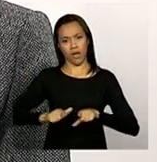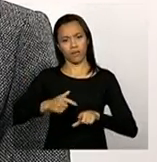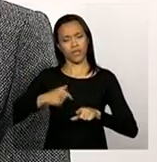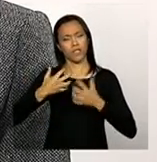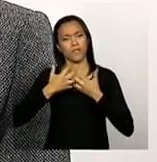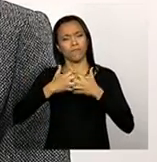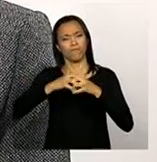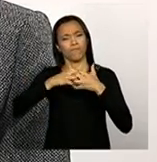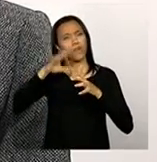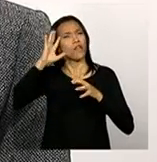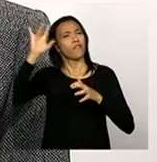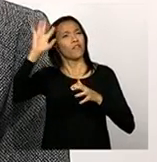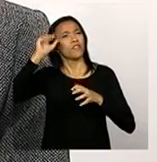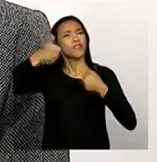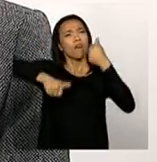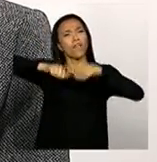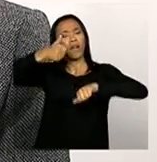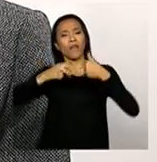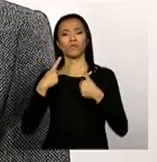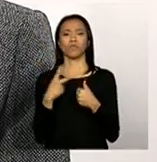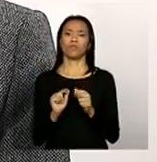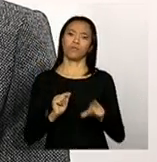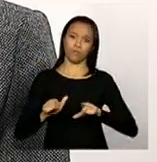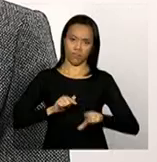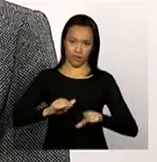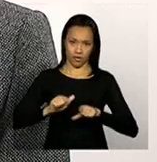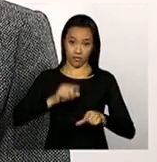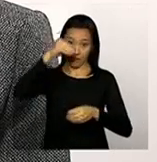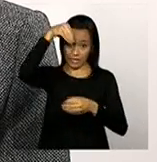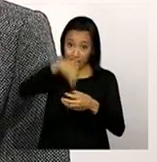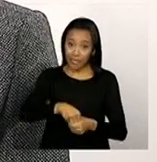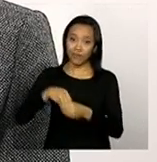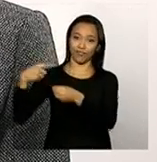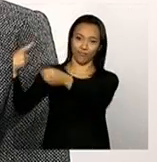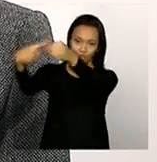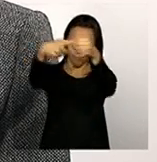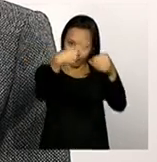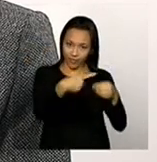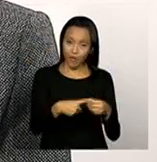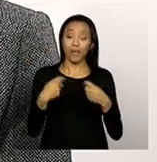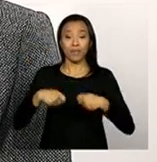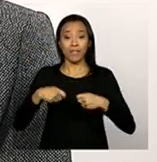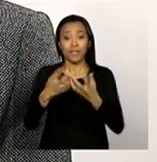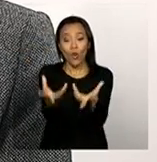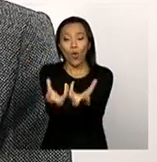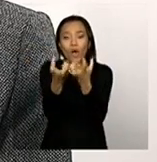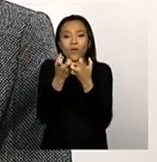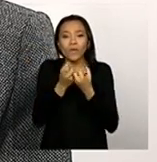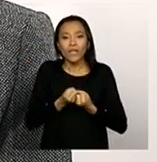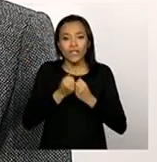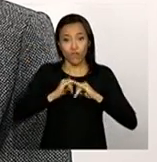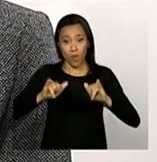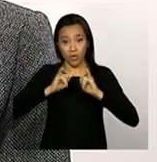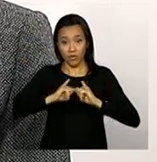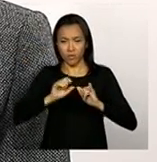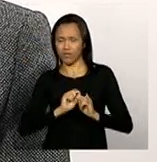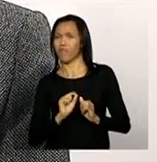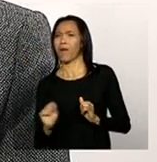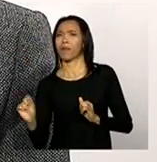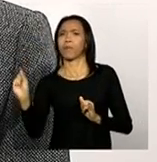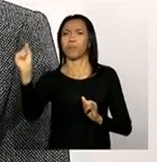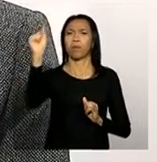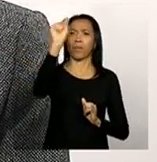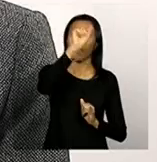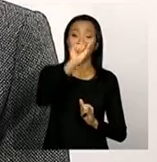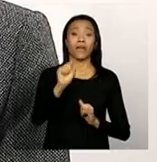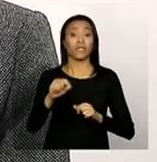municipais. Porque, uma vez que ele precisa coletar informações sobre as diversas unidades que prestam serviços de